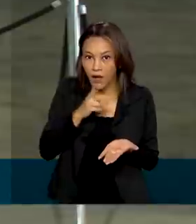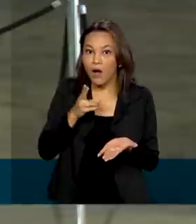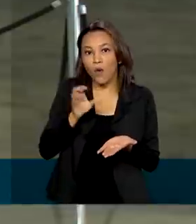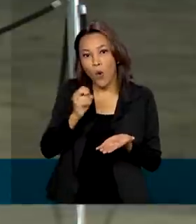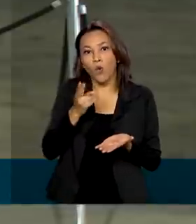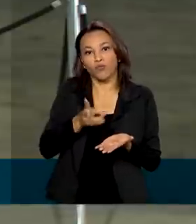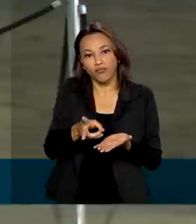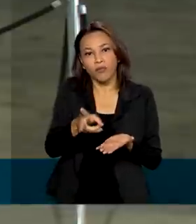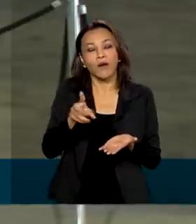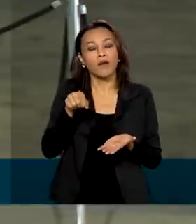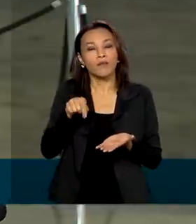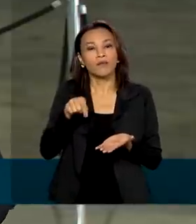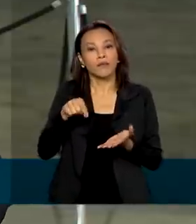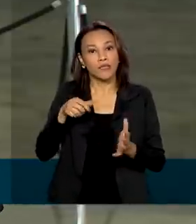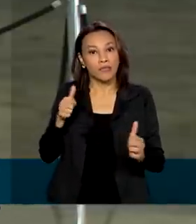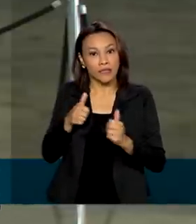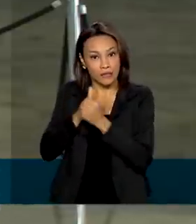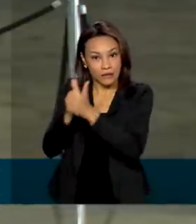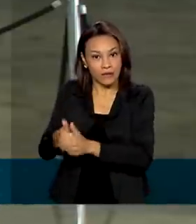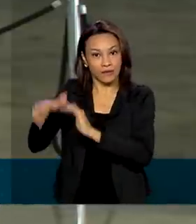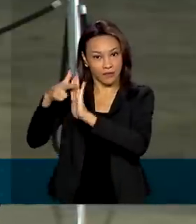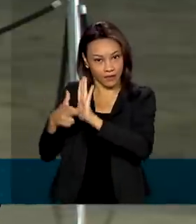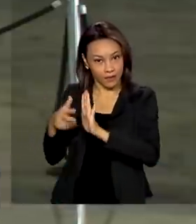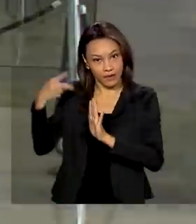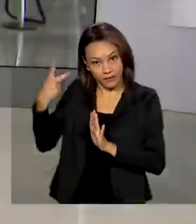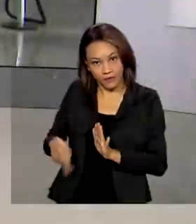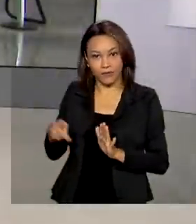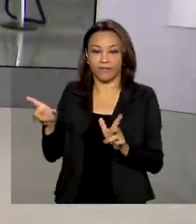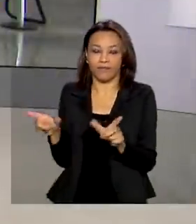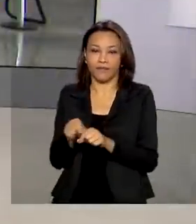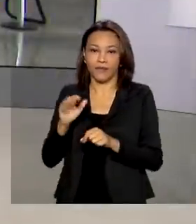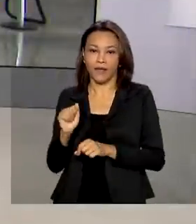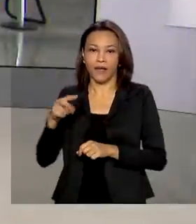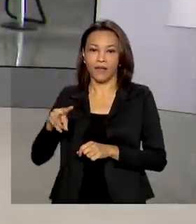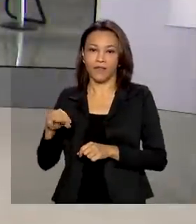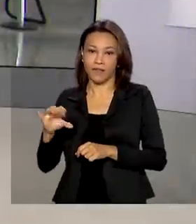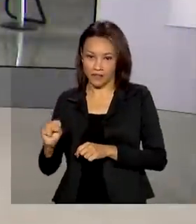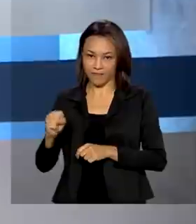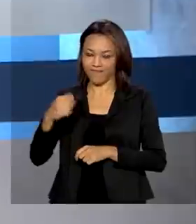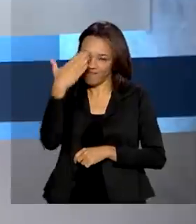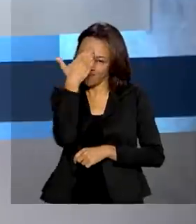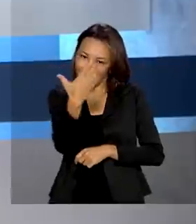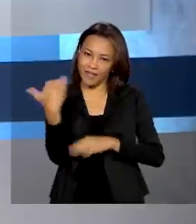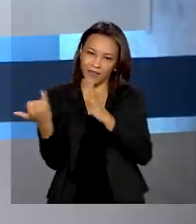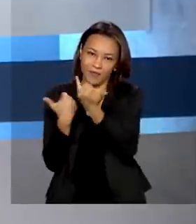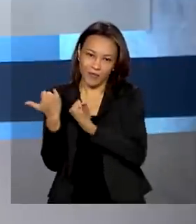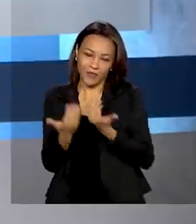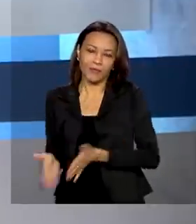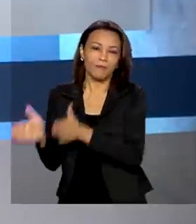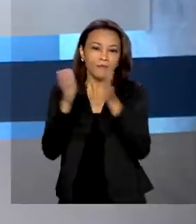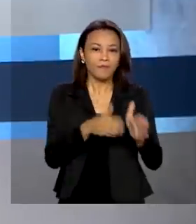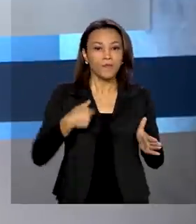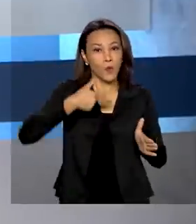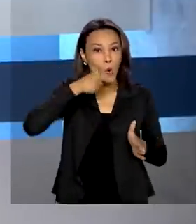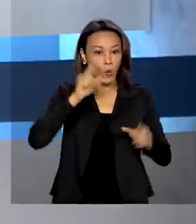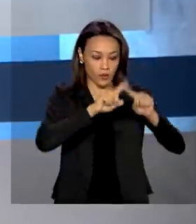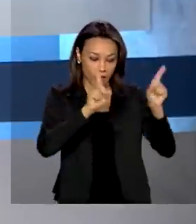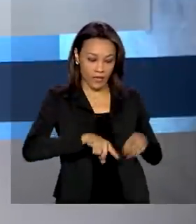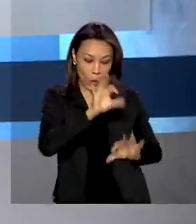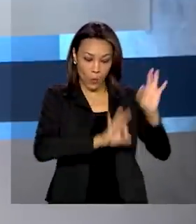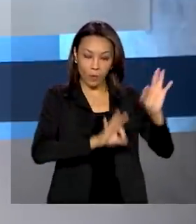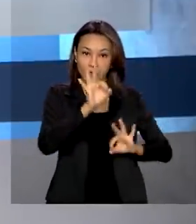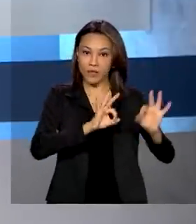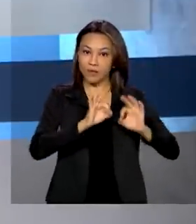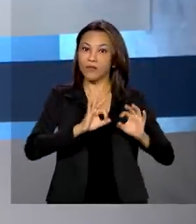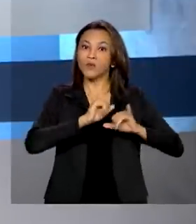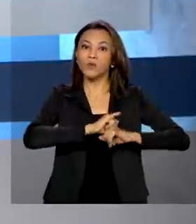registro final, dentro da Anvisa. Renata? Certo, Márcia. Obrigada pelas suas informações. E ontem, Plano Nacional de Vacinação contra